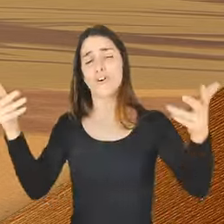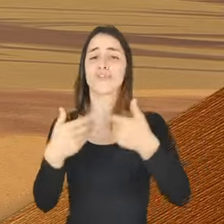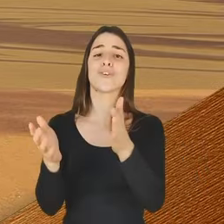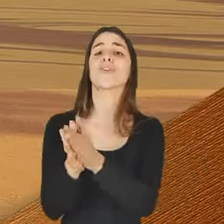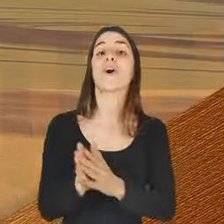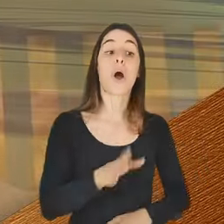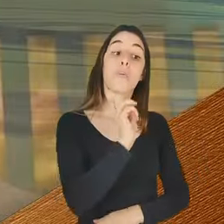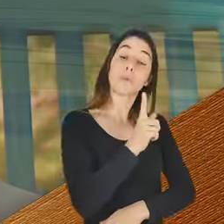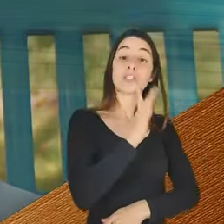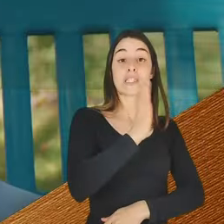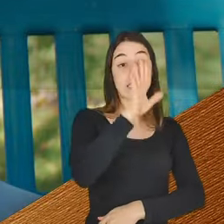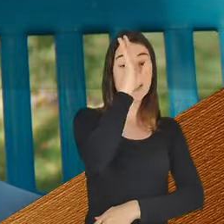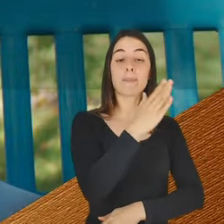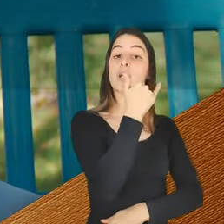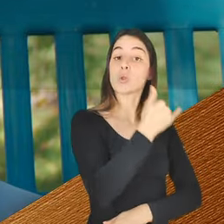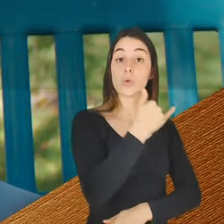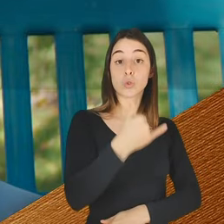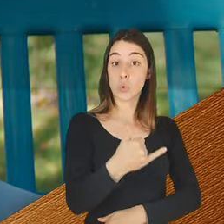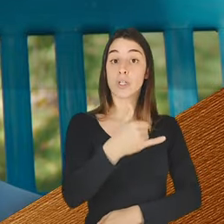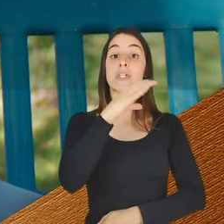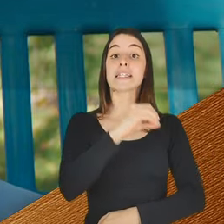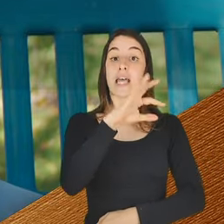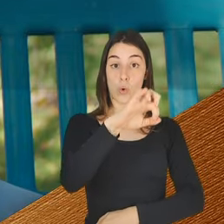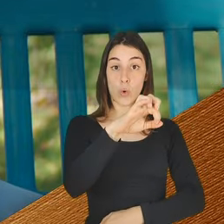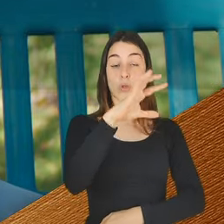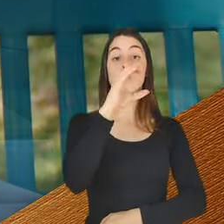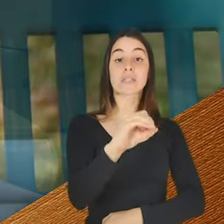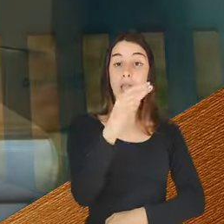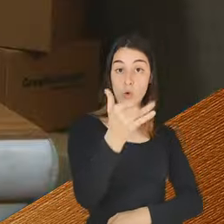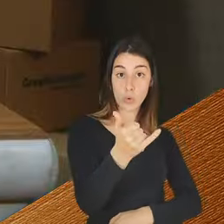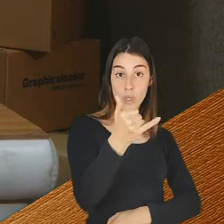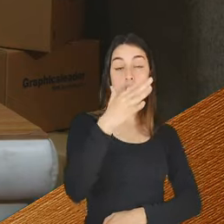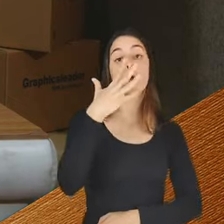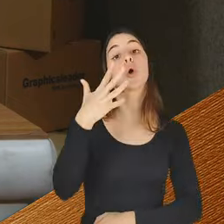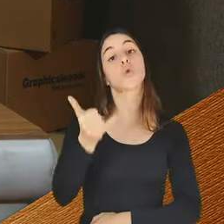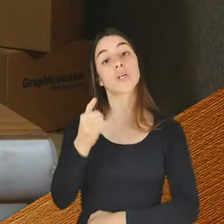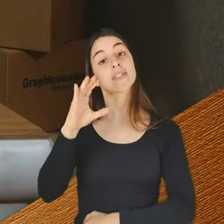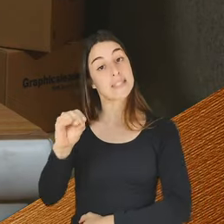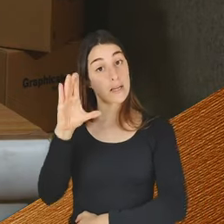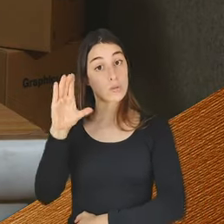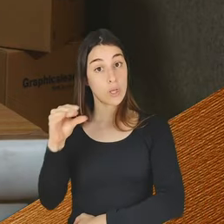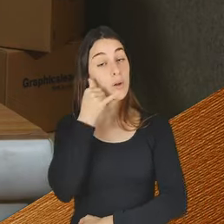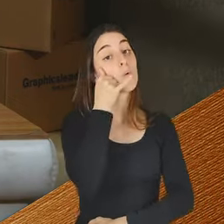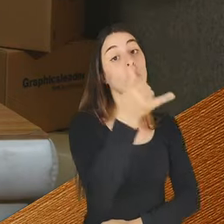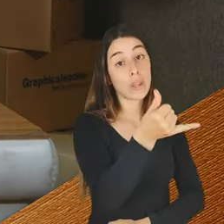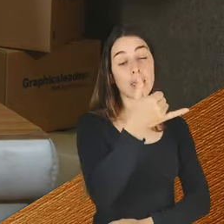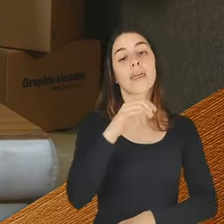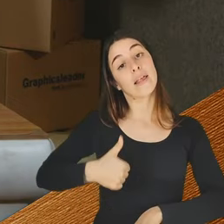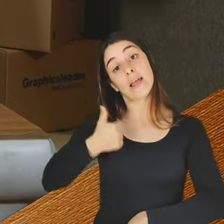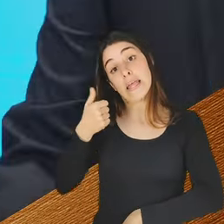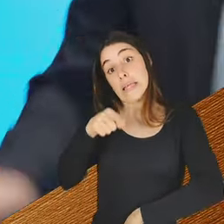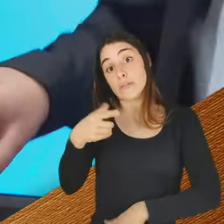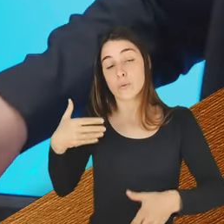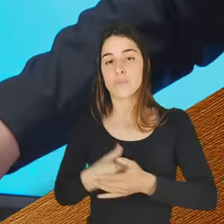sabem, é só ligar 220802200 e ganham isto.